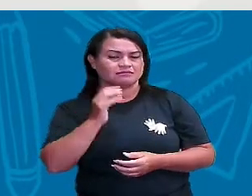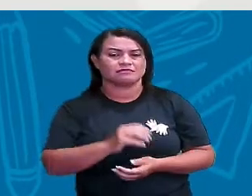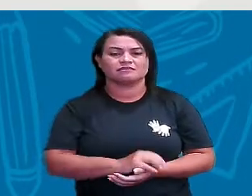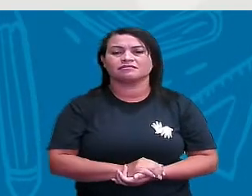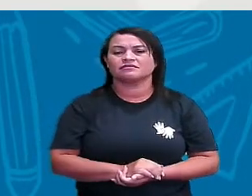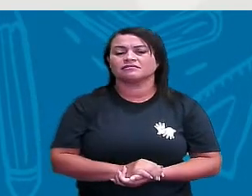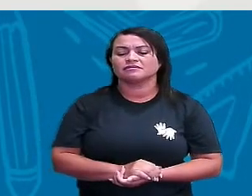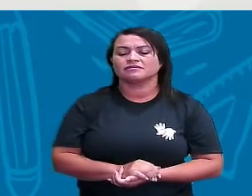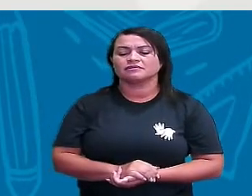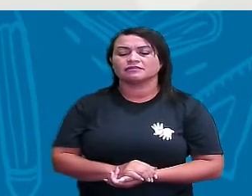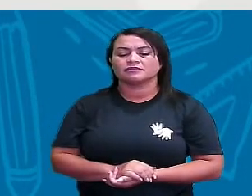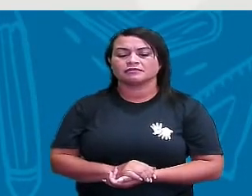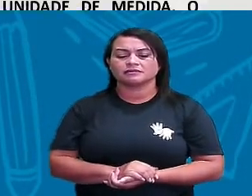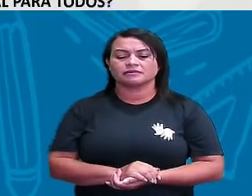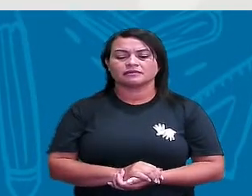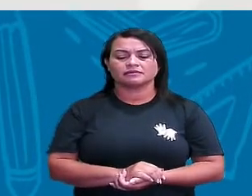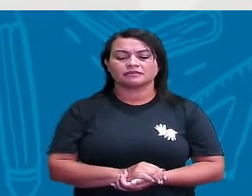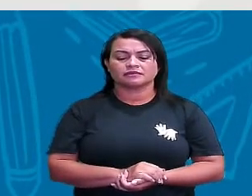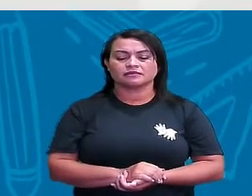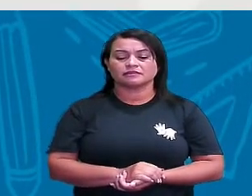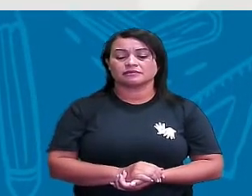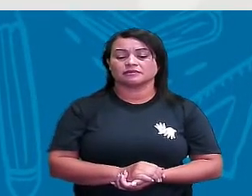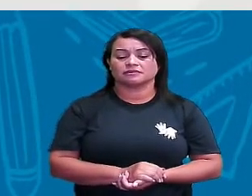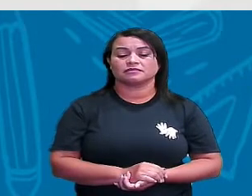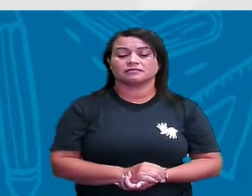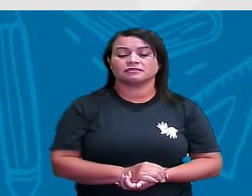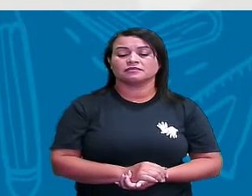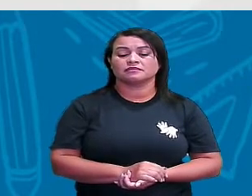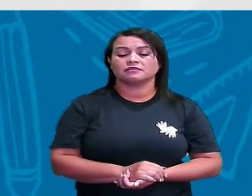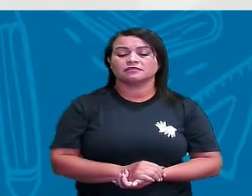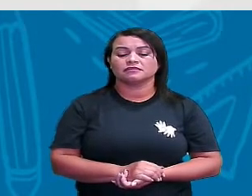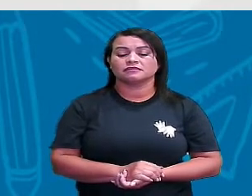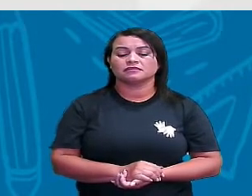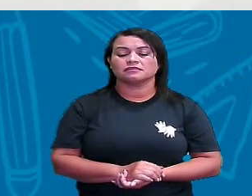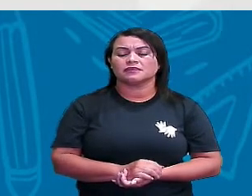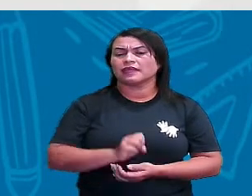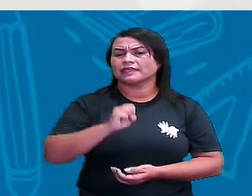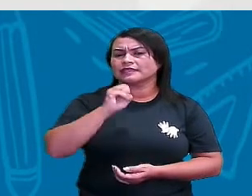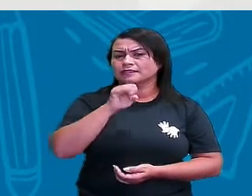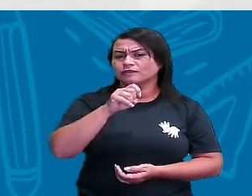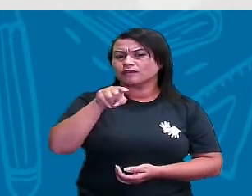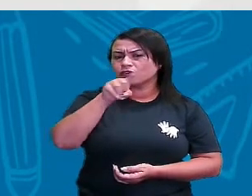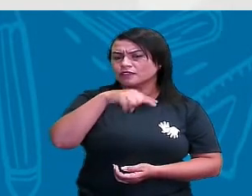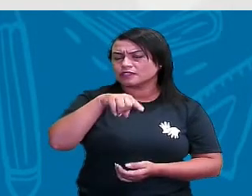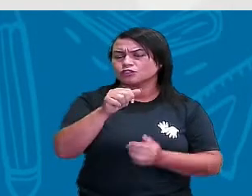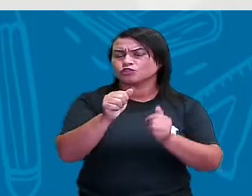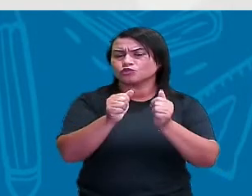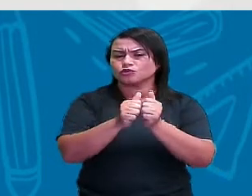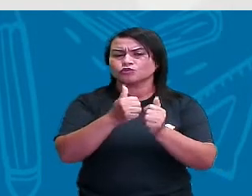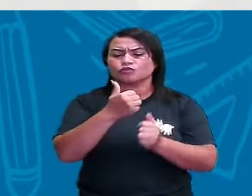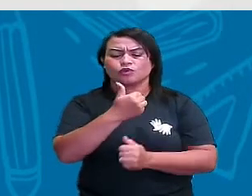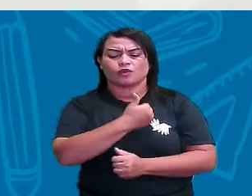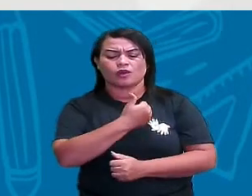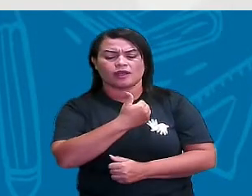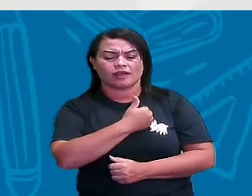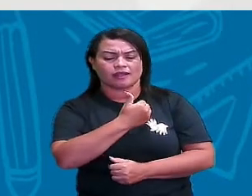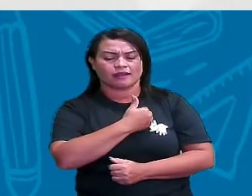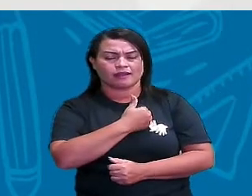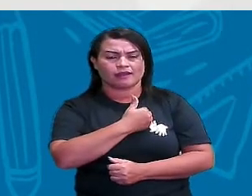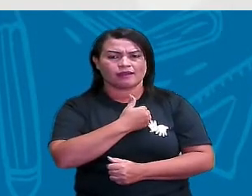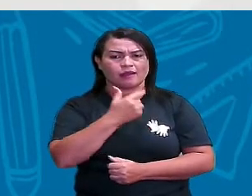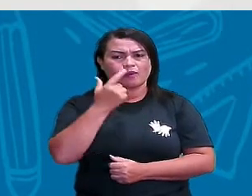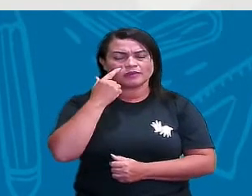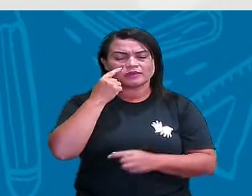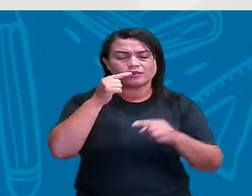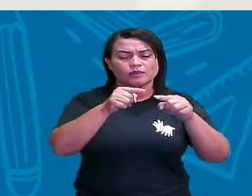tá certo? Vamos para a próxima pergunta. Se você e seus colegas medirem o contorno da